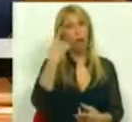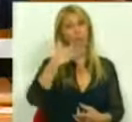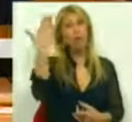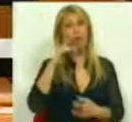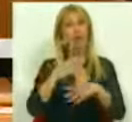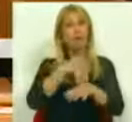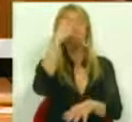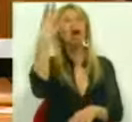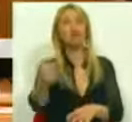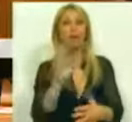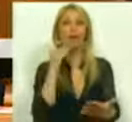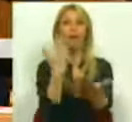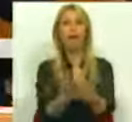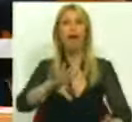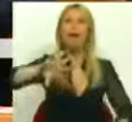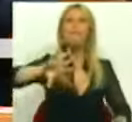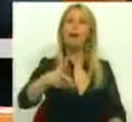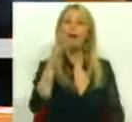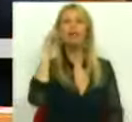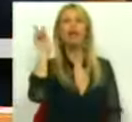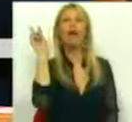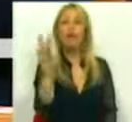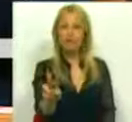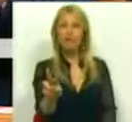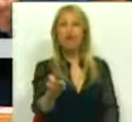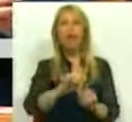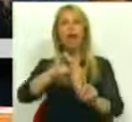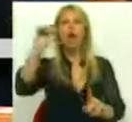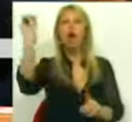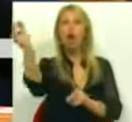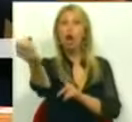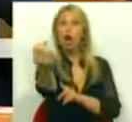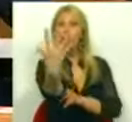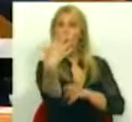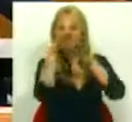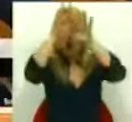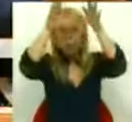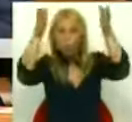tarde, o país ver a luz ao fundo do túnel.